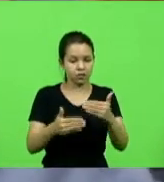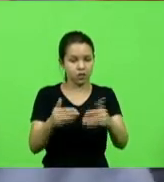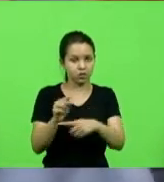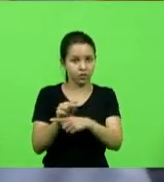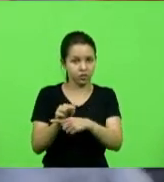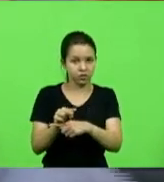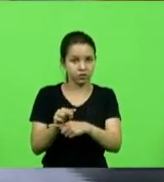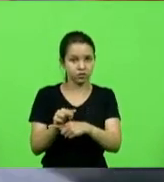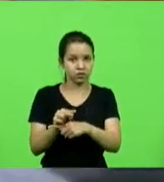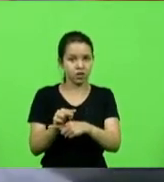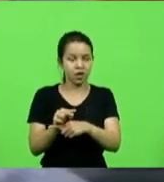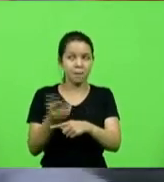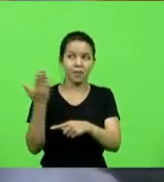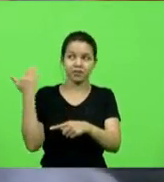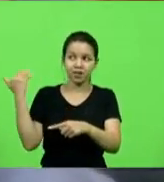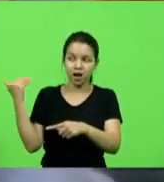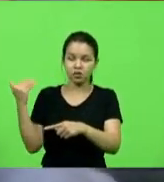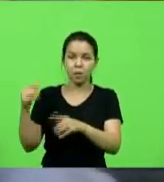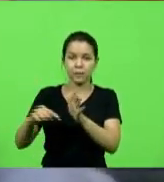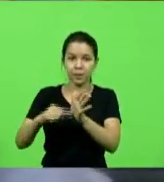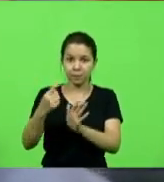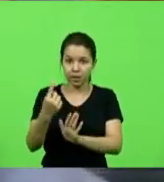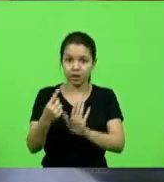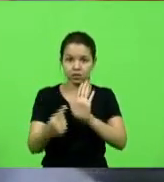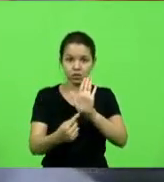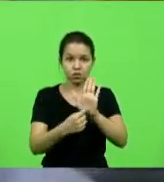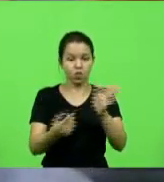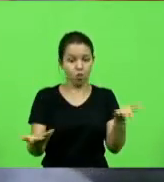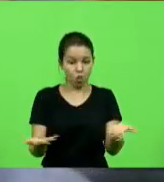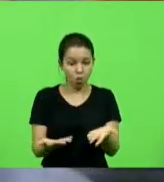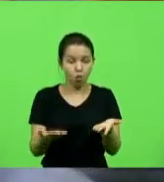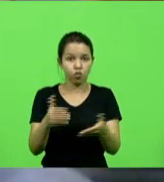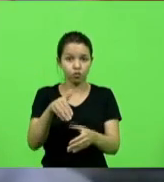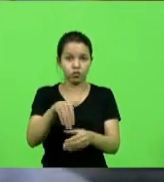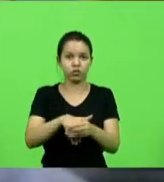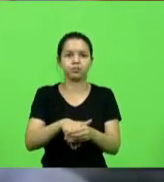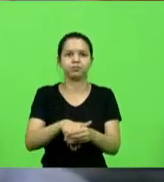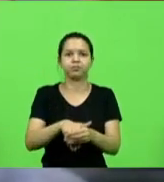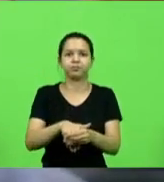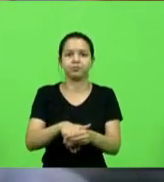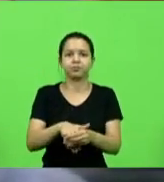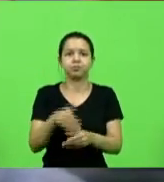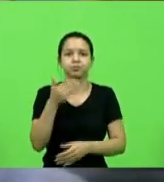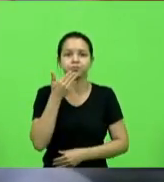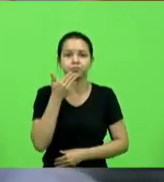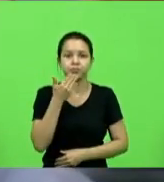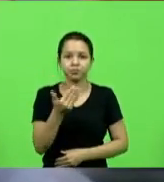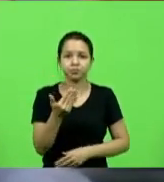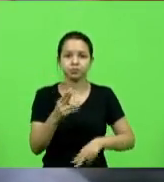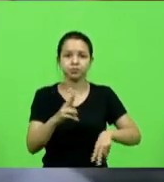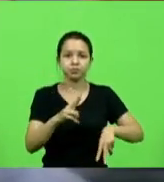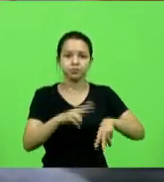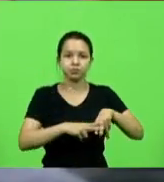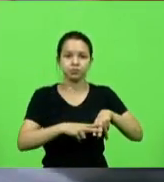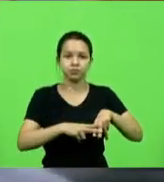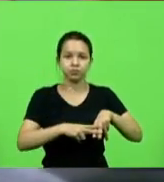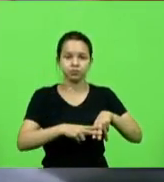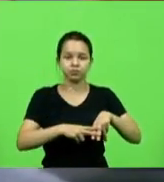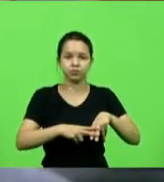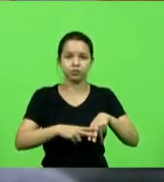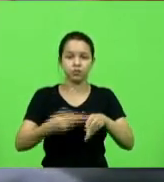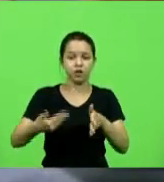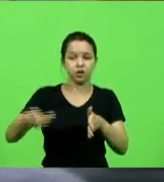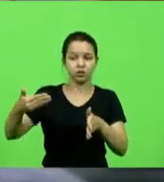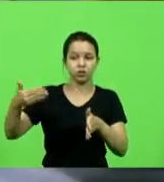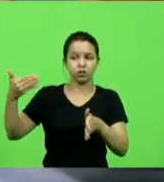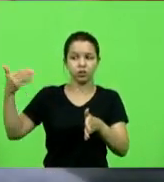aconteceu a primeira denúncia, que é o que nós estamos votando hoje, um pedido de prisão retroativo